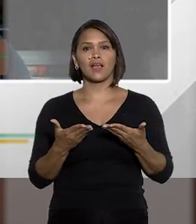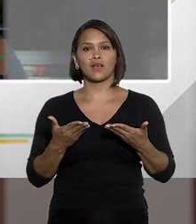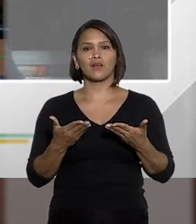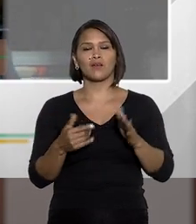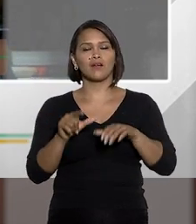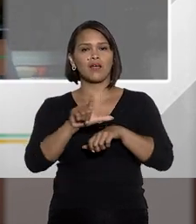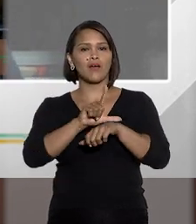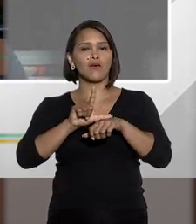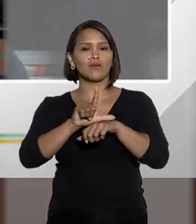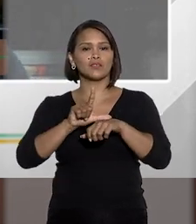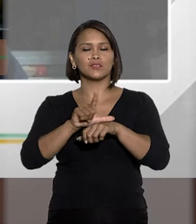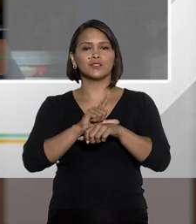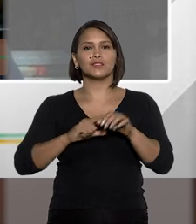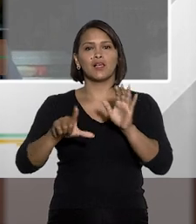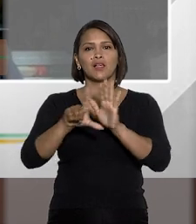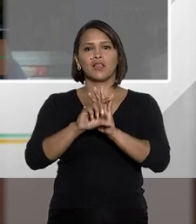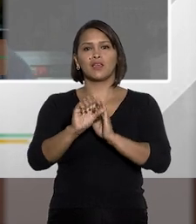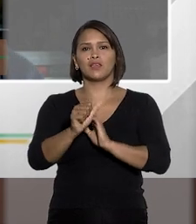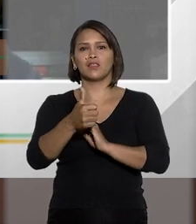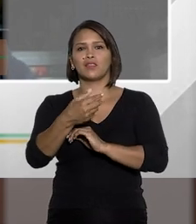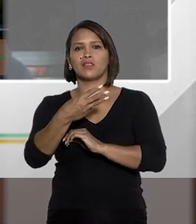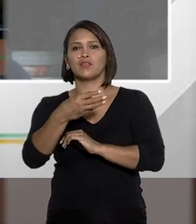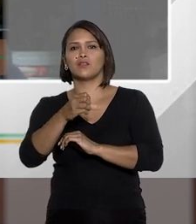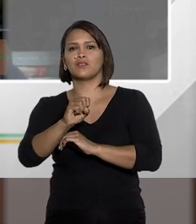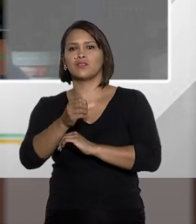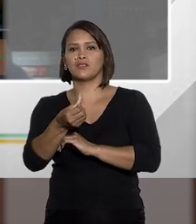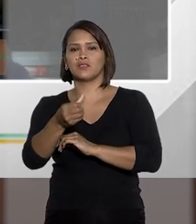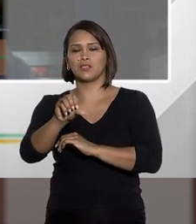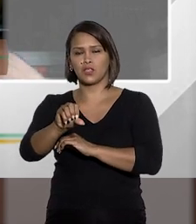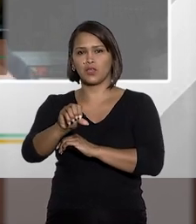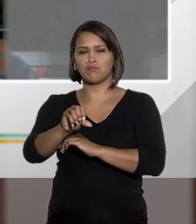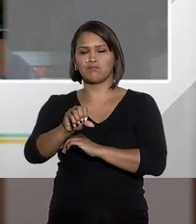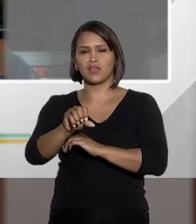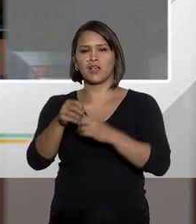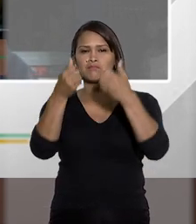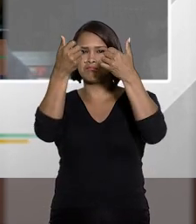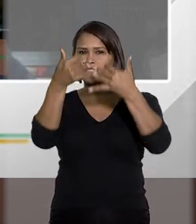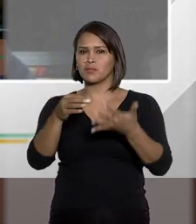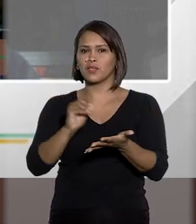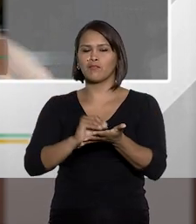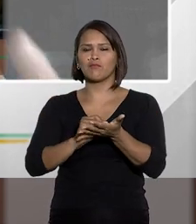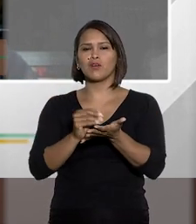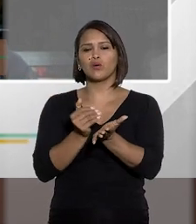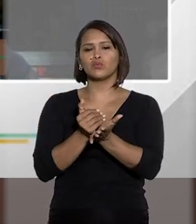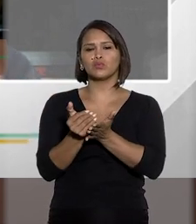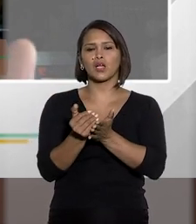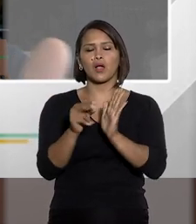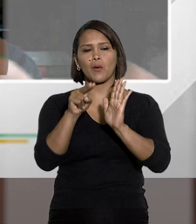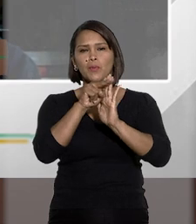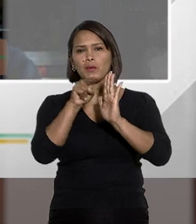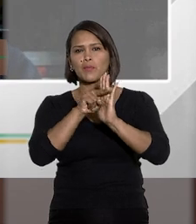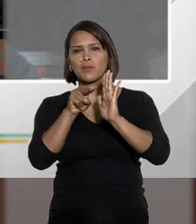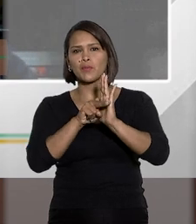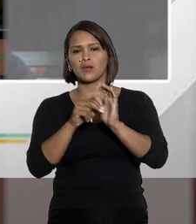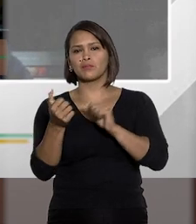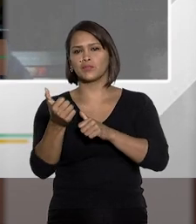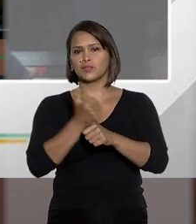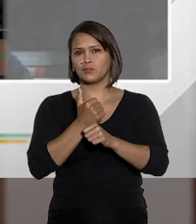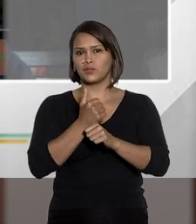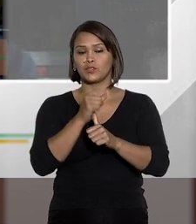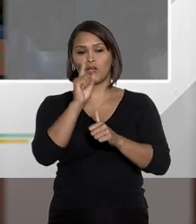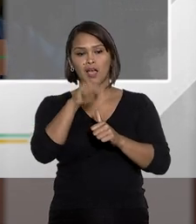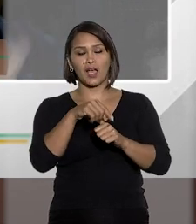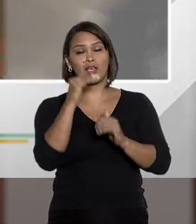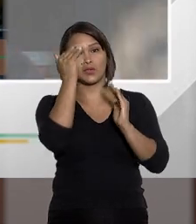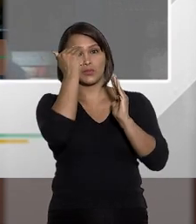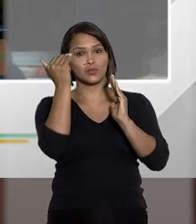Agora, o legislador na lei 13.869, ele não explica qual o procedimento, quais os requisitos para